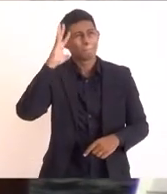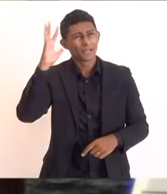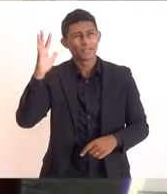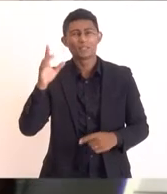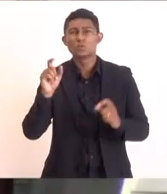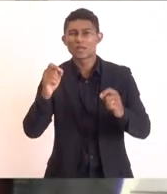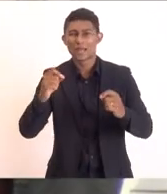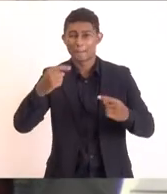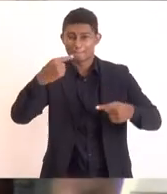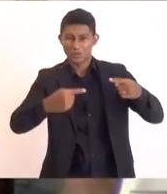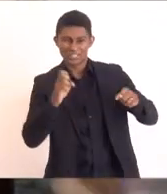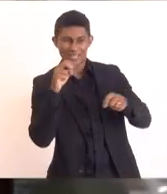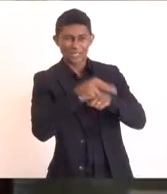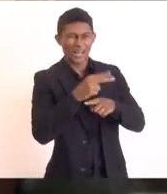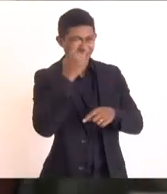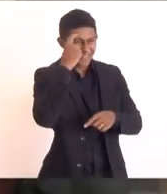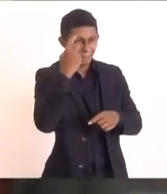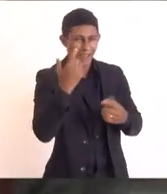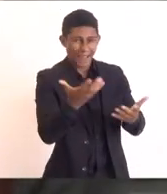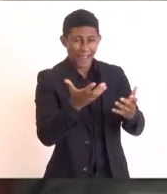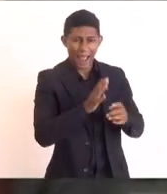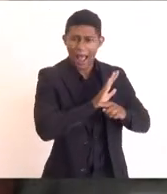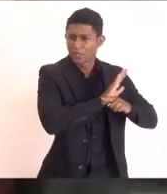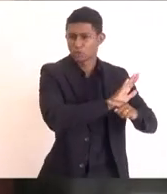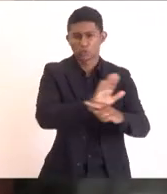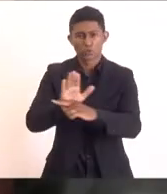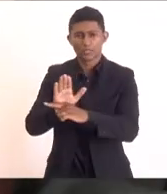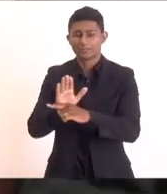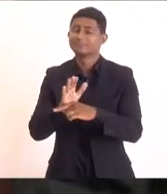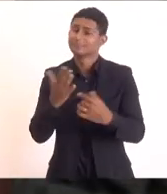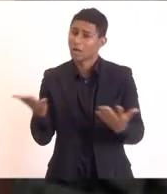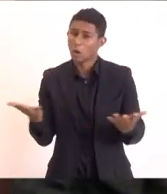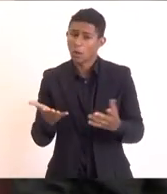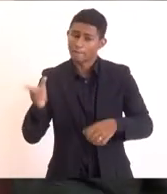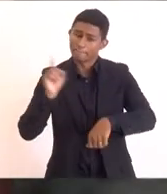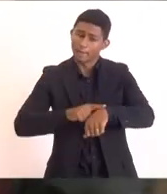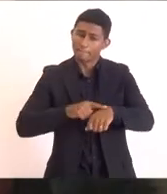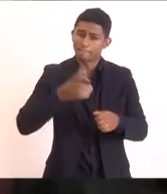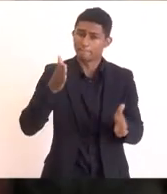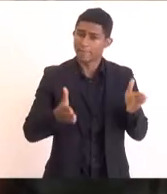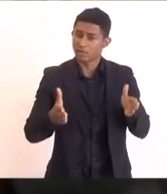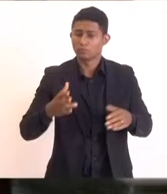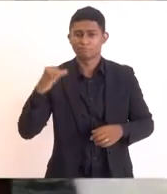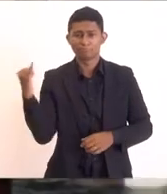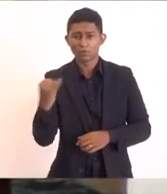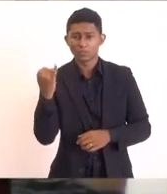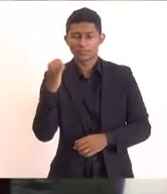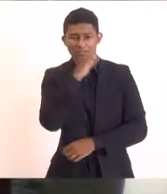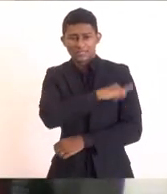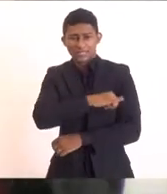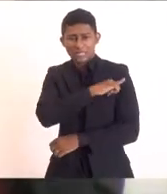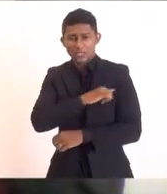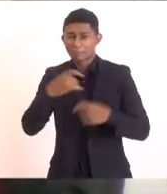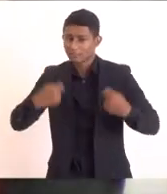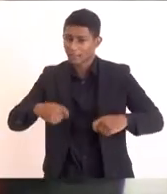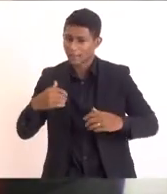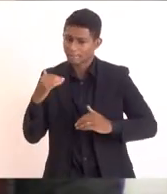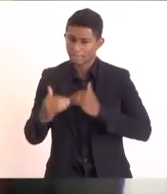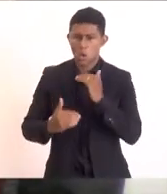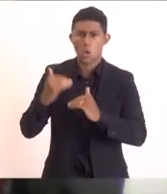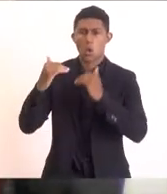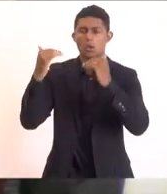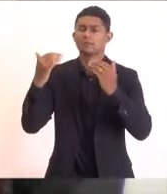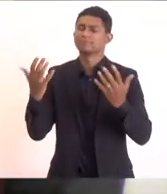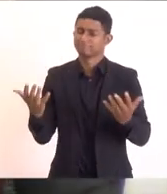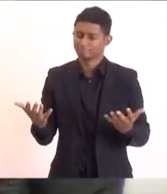vida pública que seja este o momento rico para que o estado do Rio de Janeiro possa avançar e que